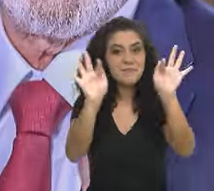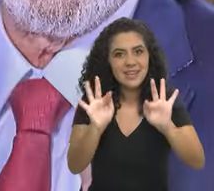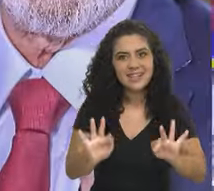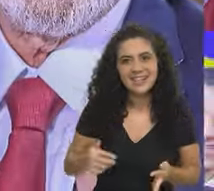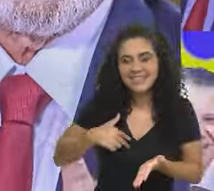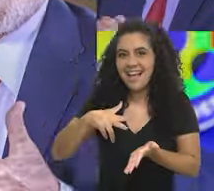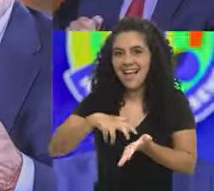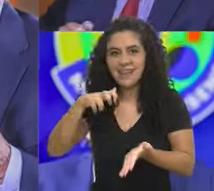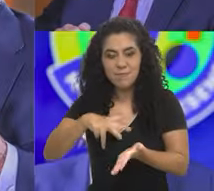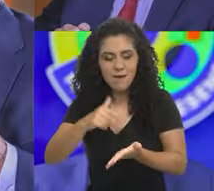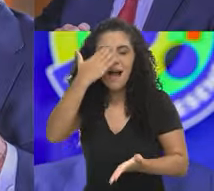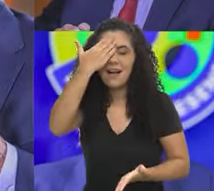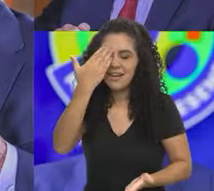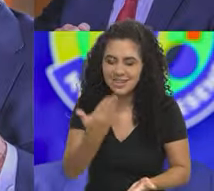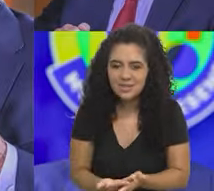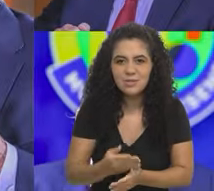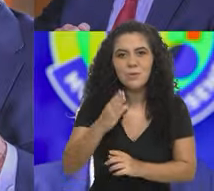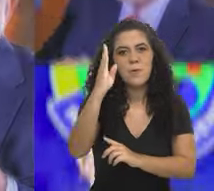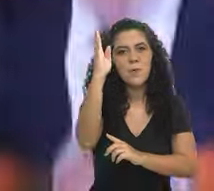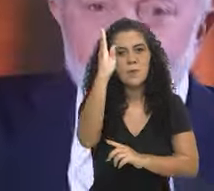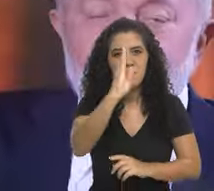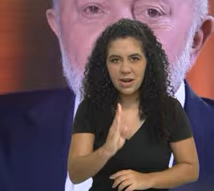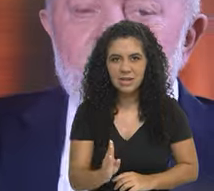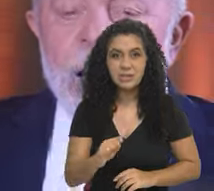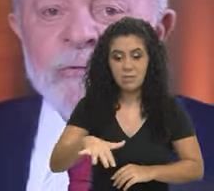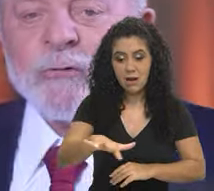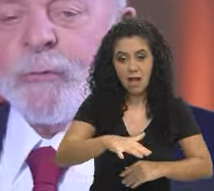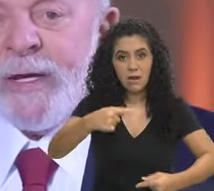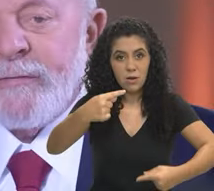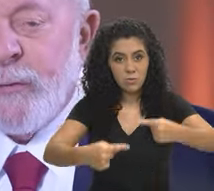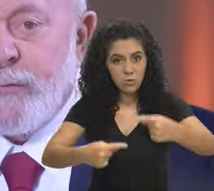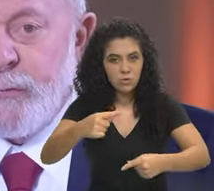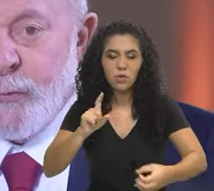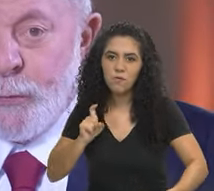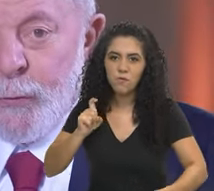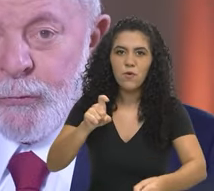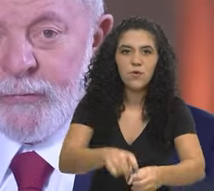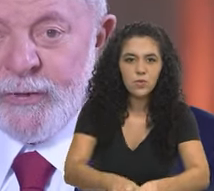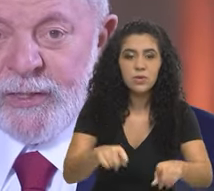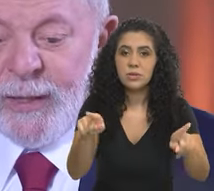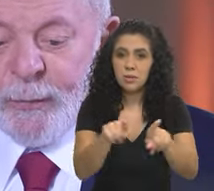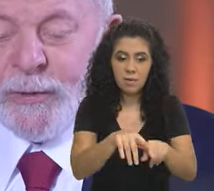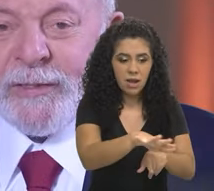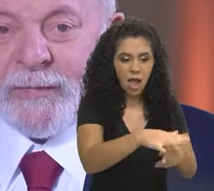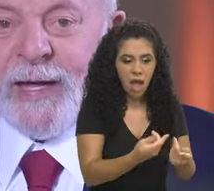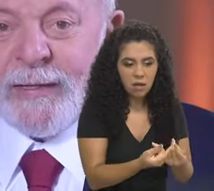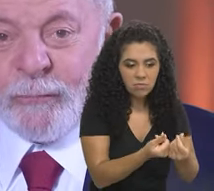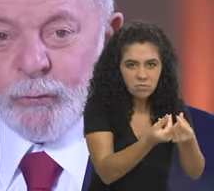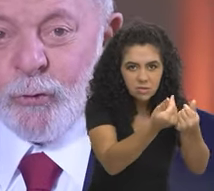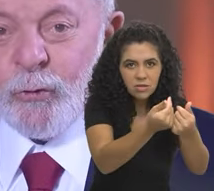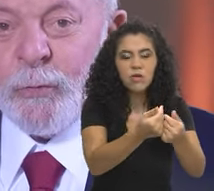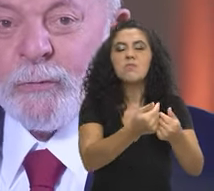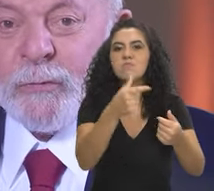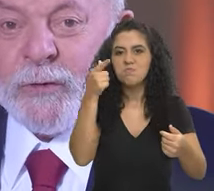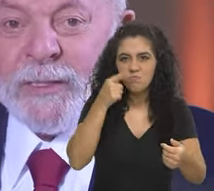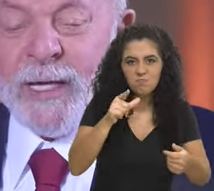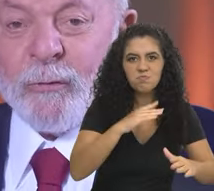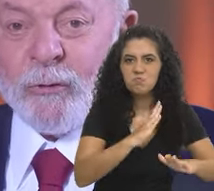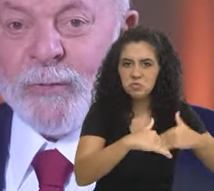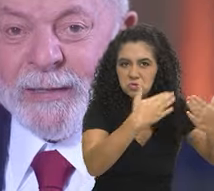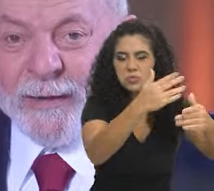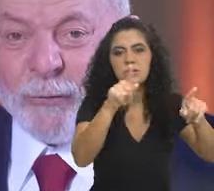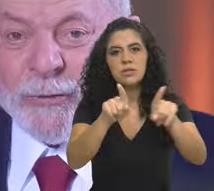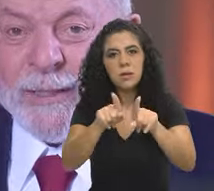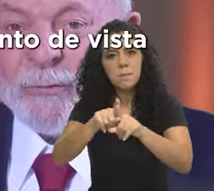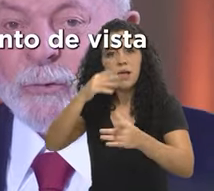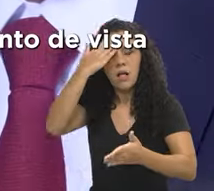Tô muito tranquilo, tô muito feliz, animado. Acho que o Brasil, do ponto de vista da política interna, voltou. Do ponto de vista